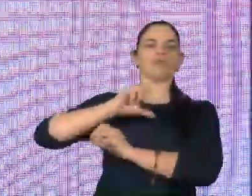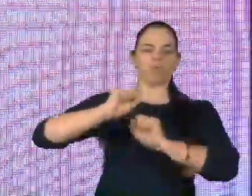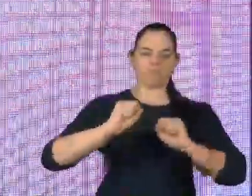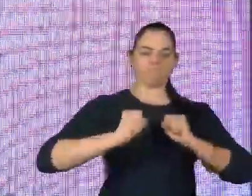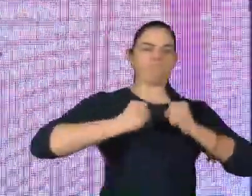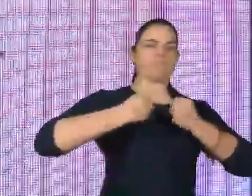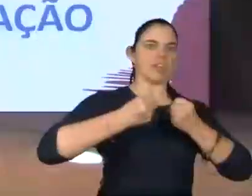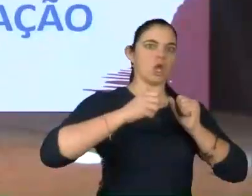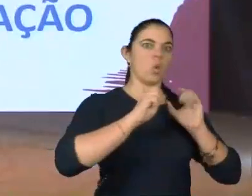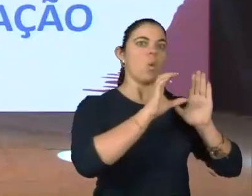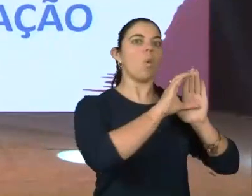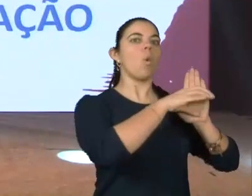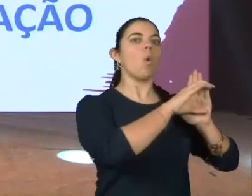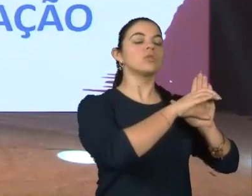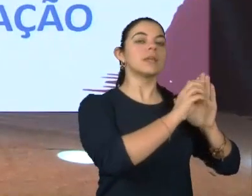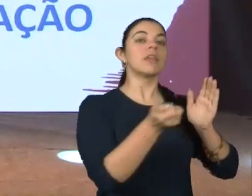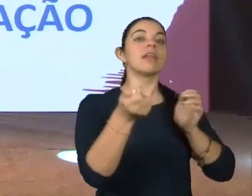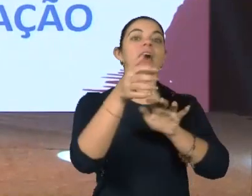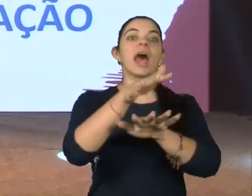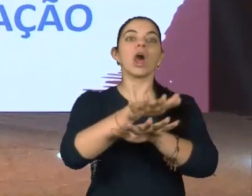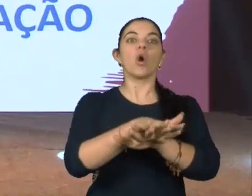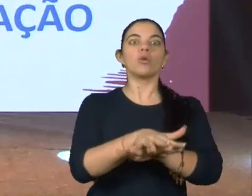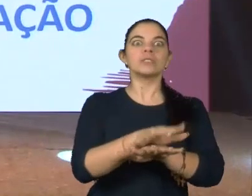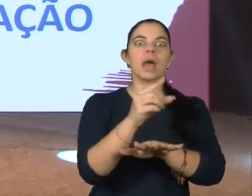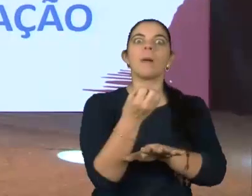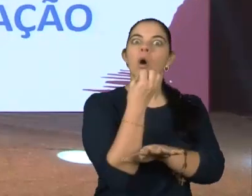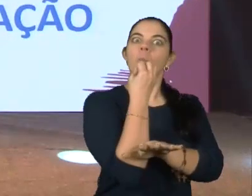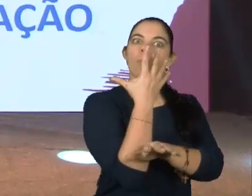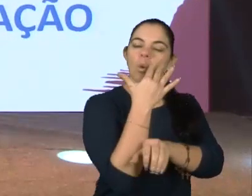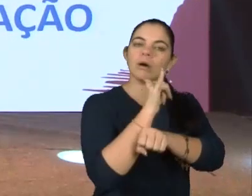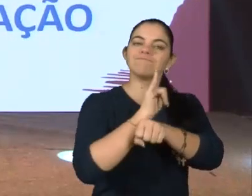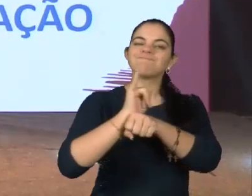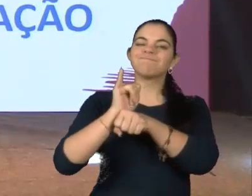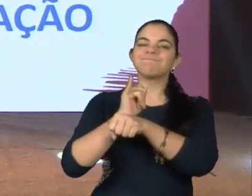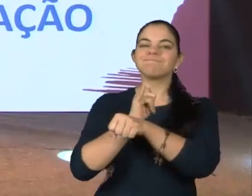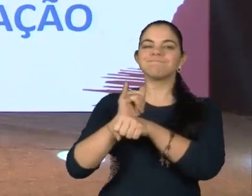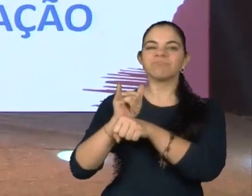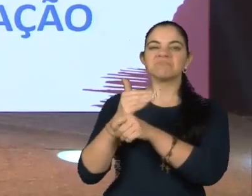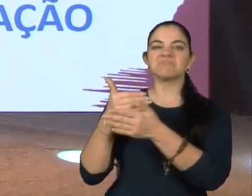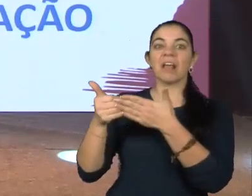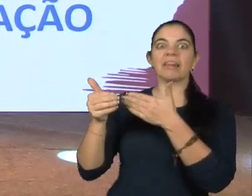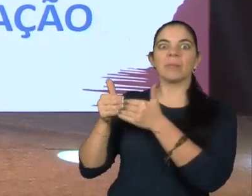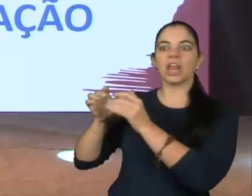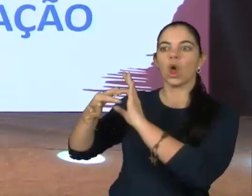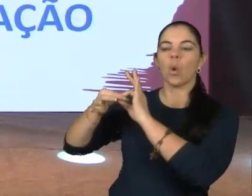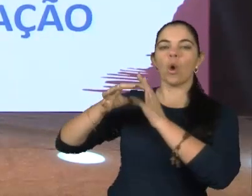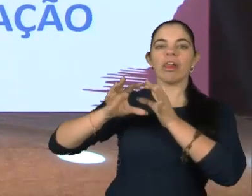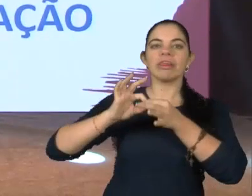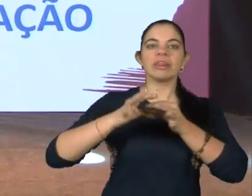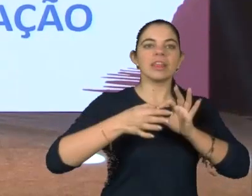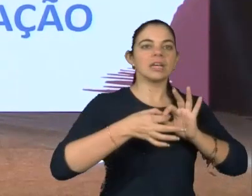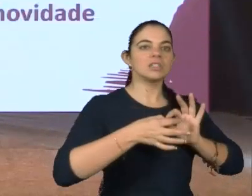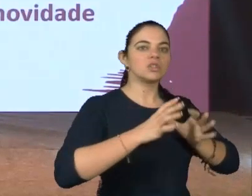conceitual do porquê que a inclusão é uma boa estratégia de inovação independente do contexto onde ela